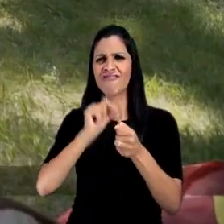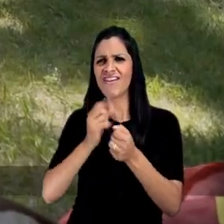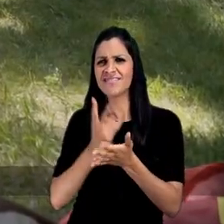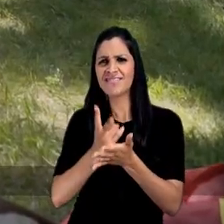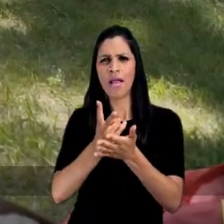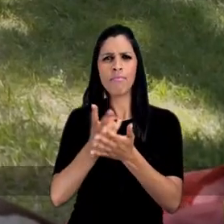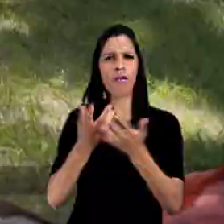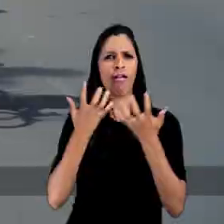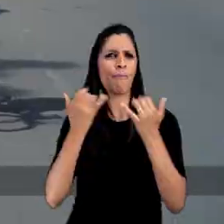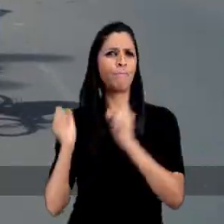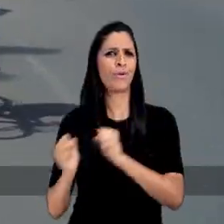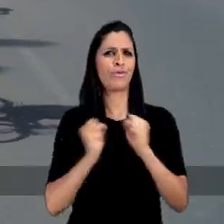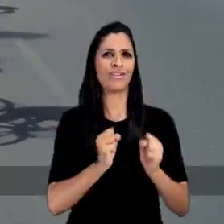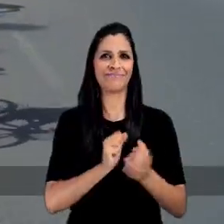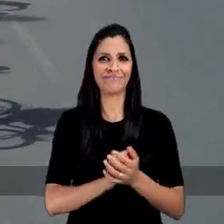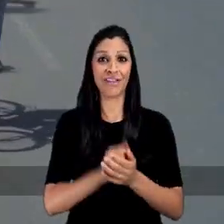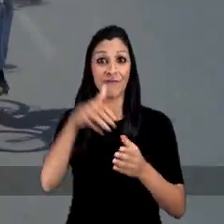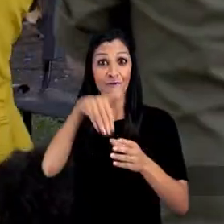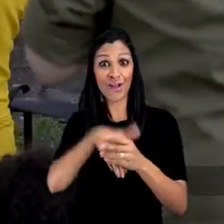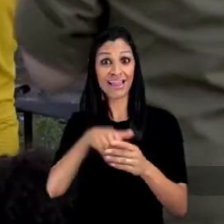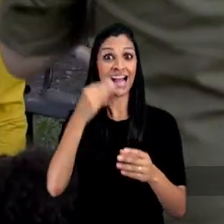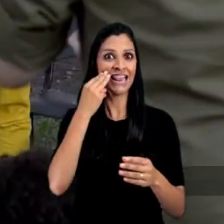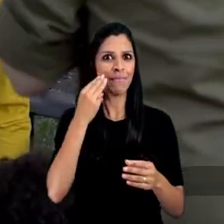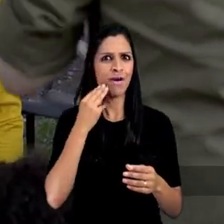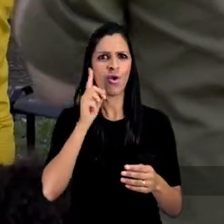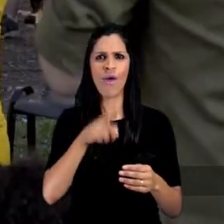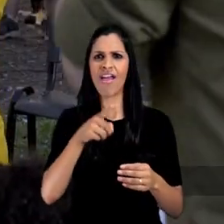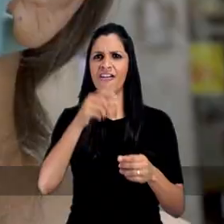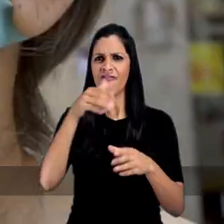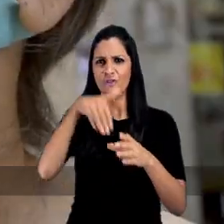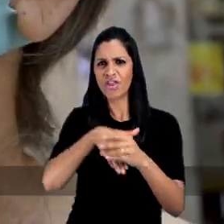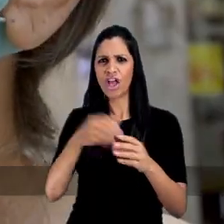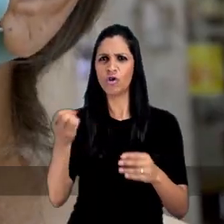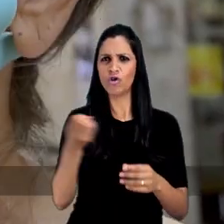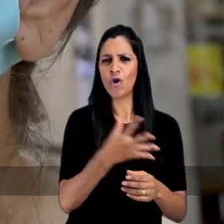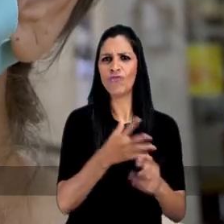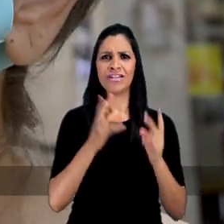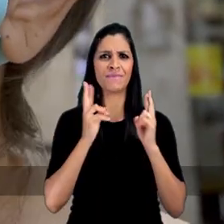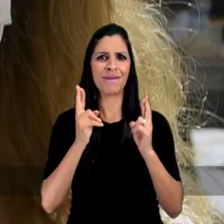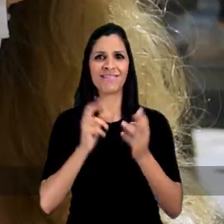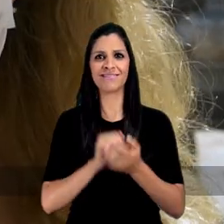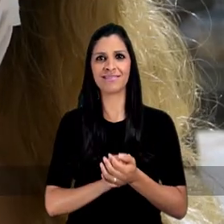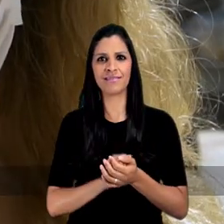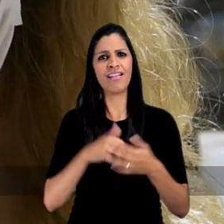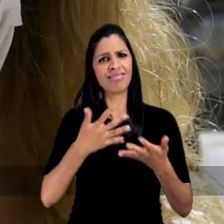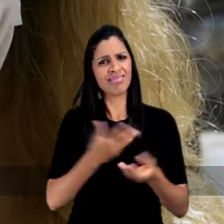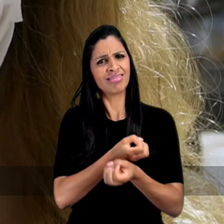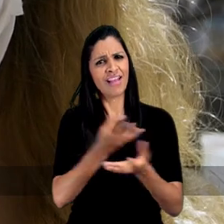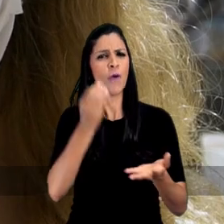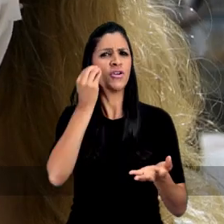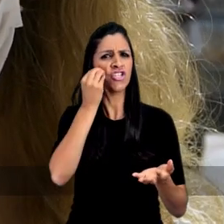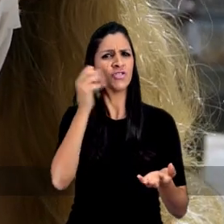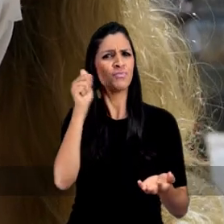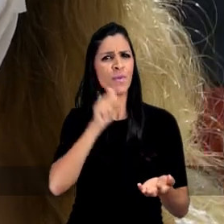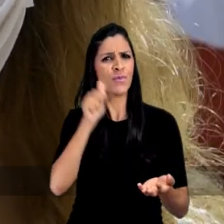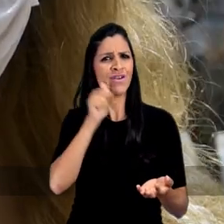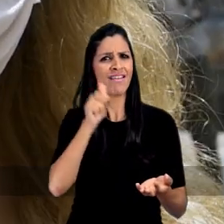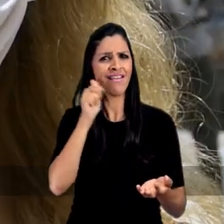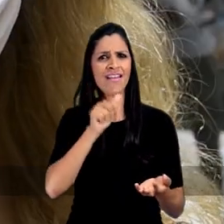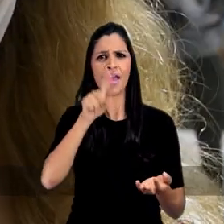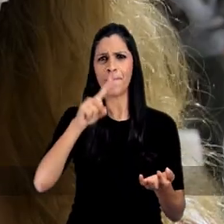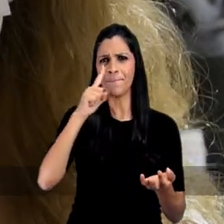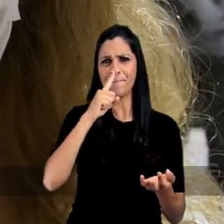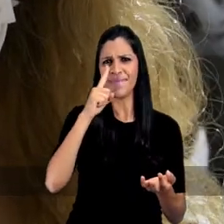fazem de tudo pelo poder. Votar na Manuela é votar no novo, é votar na esperança. E dar uma chance para uma mulher